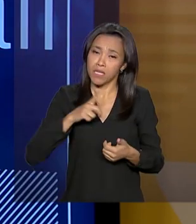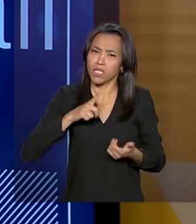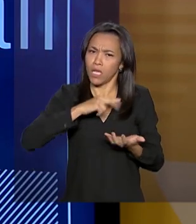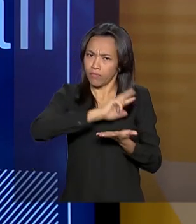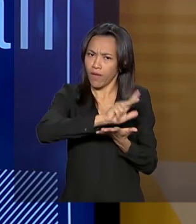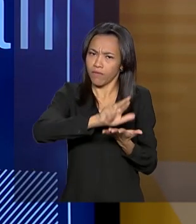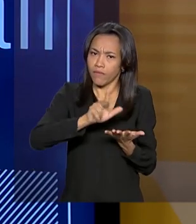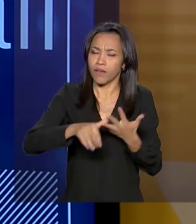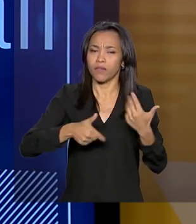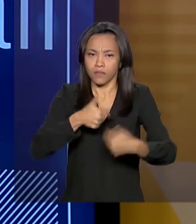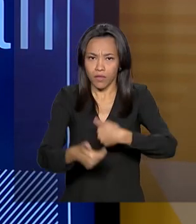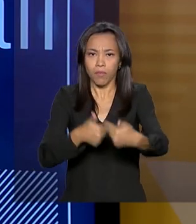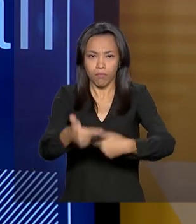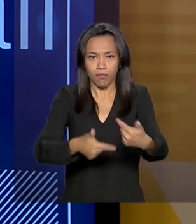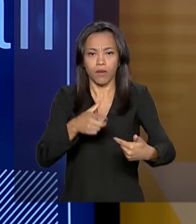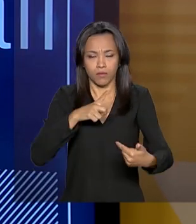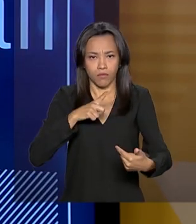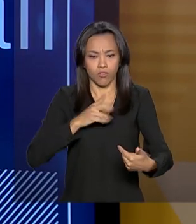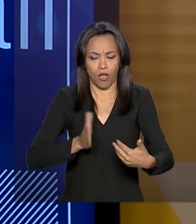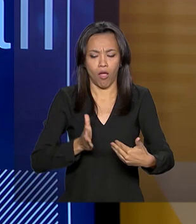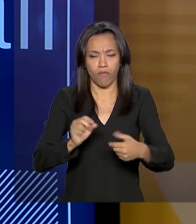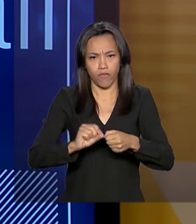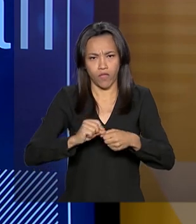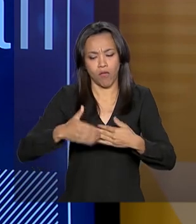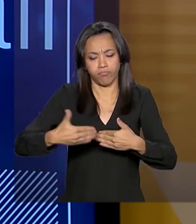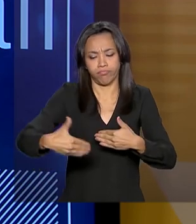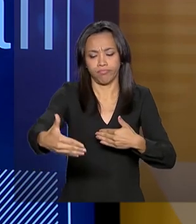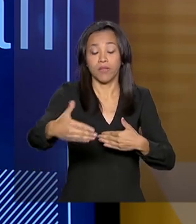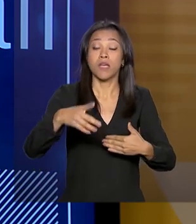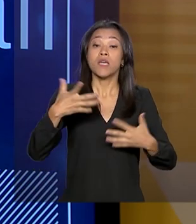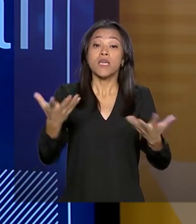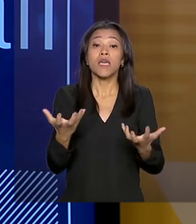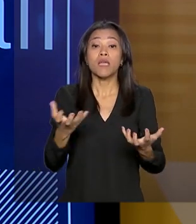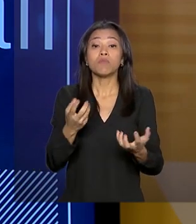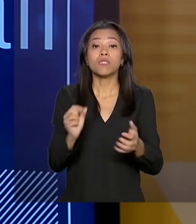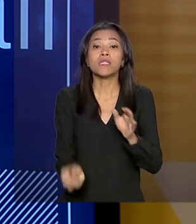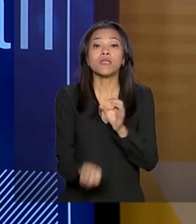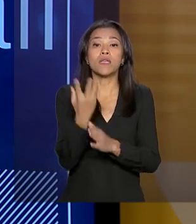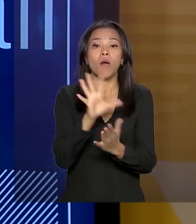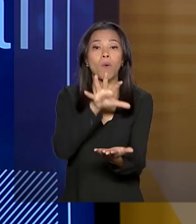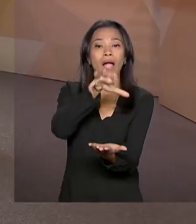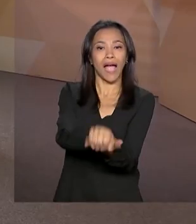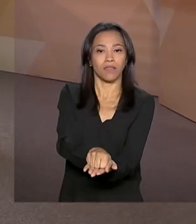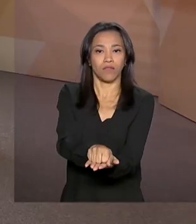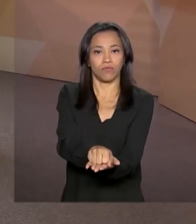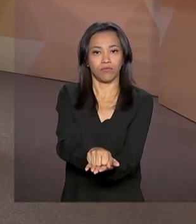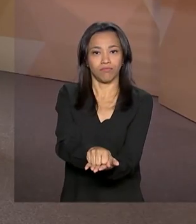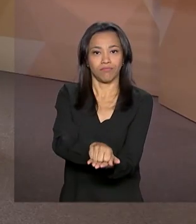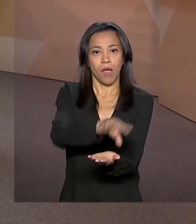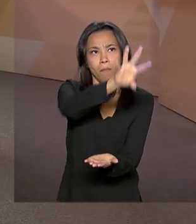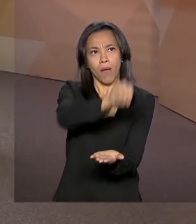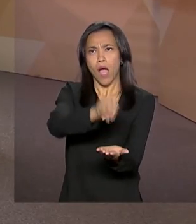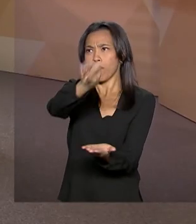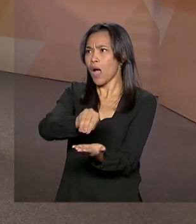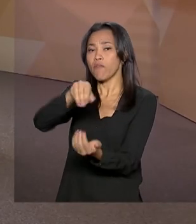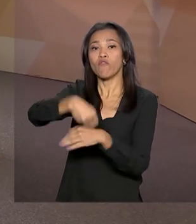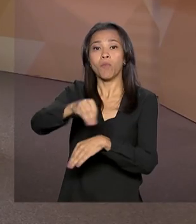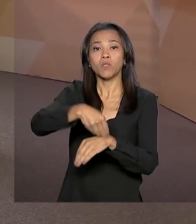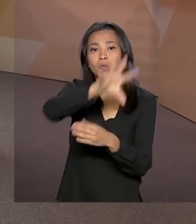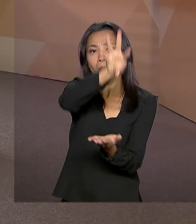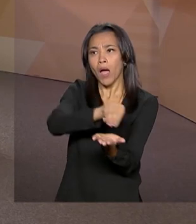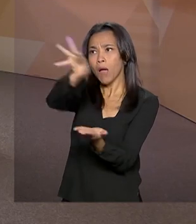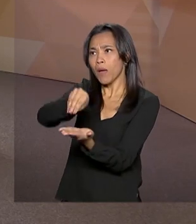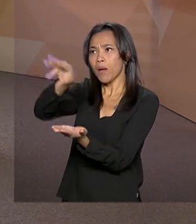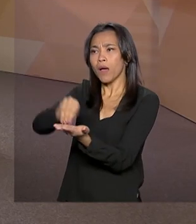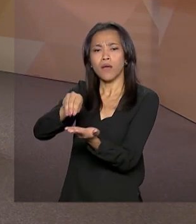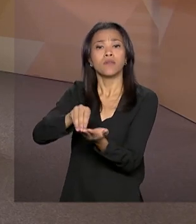por esses órgãos. que a gente quer agora é criar um cadastro único para dar conta para os brasileiros e para os outros